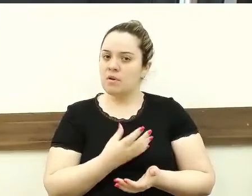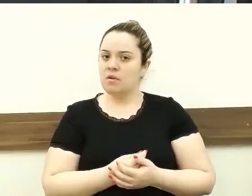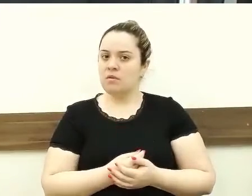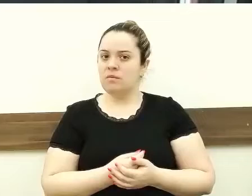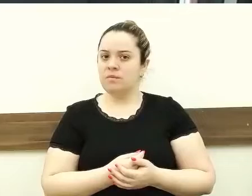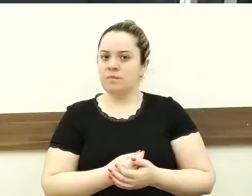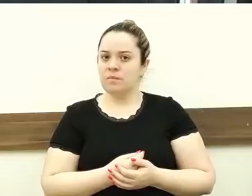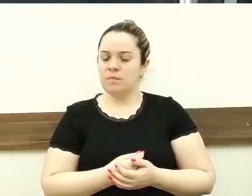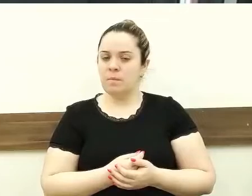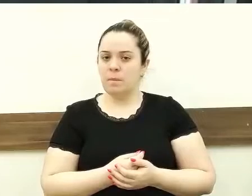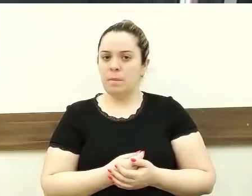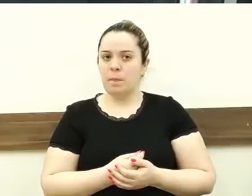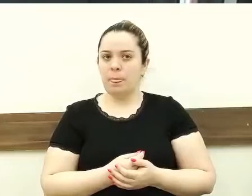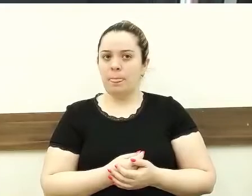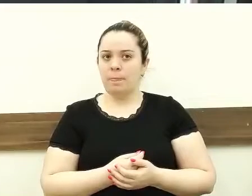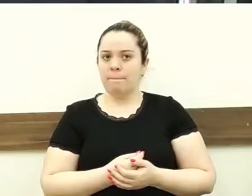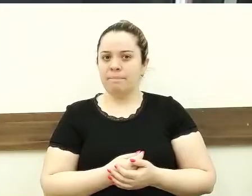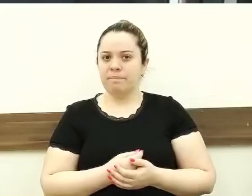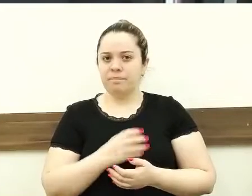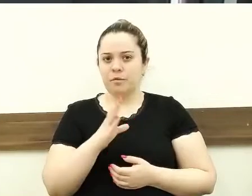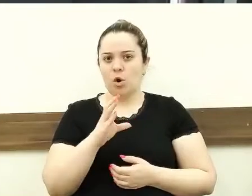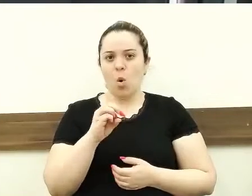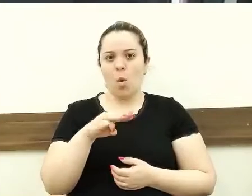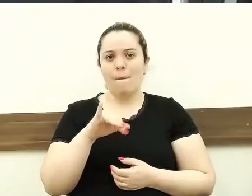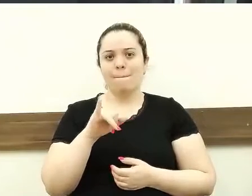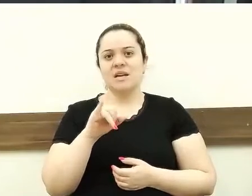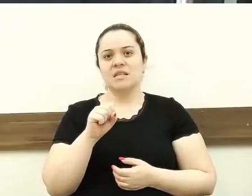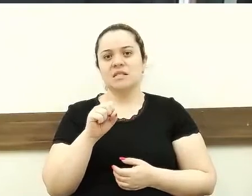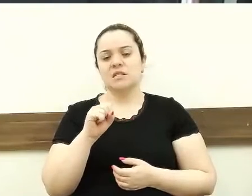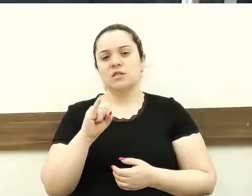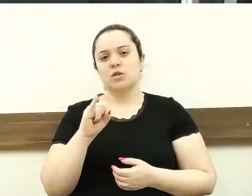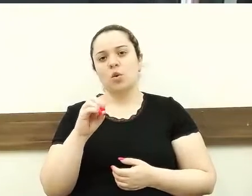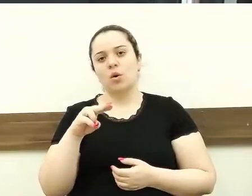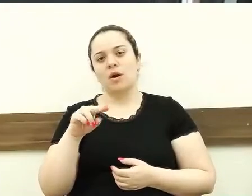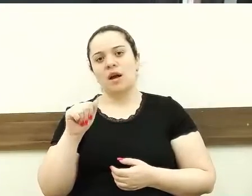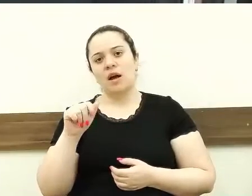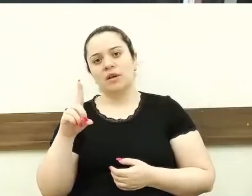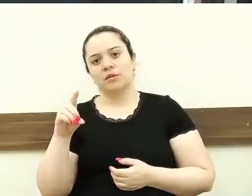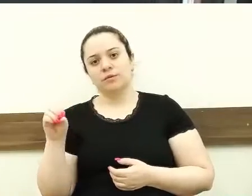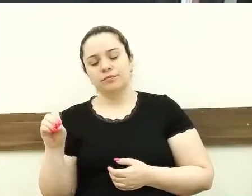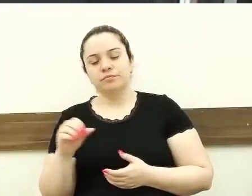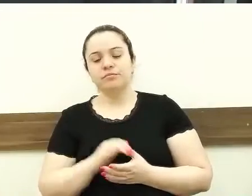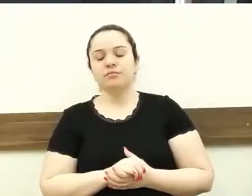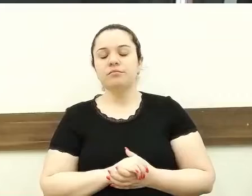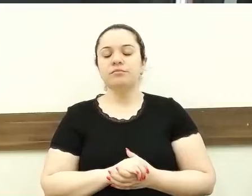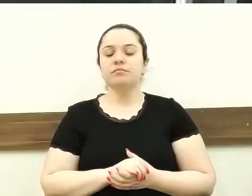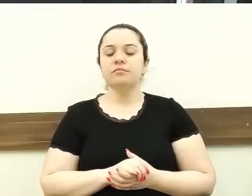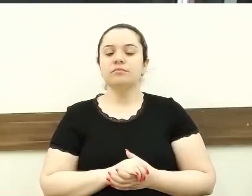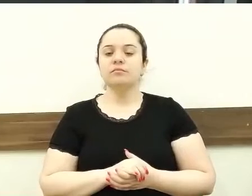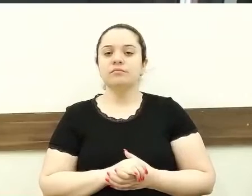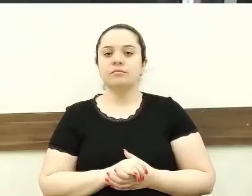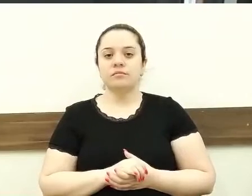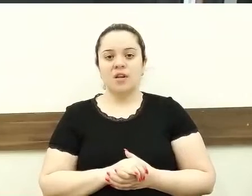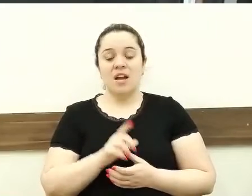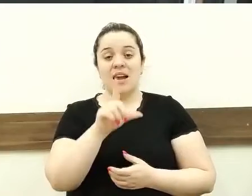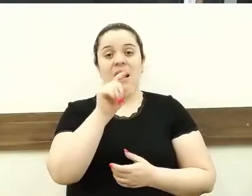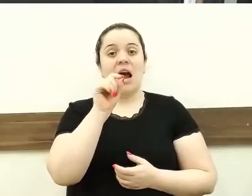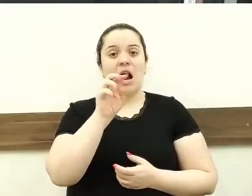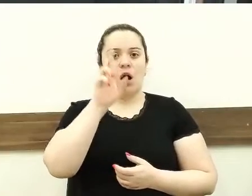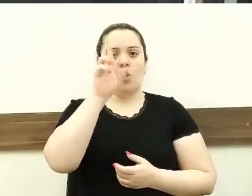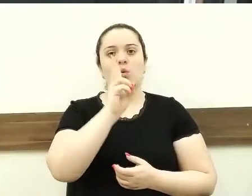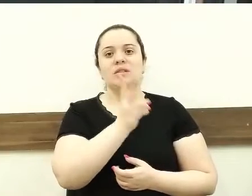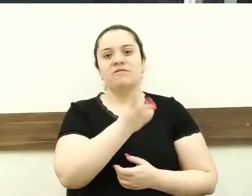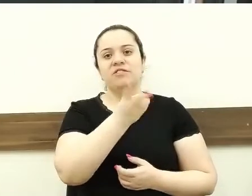efetivos, infelizmente, ainda tem alguns que sofrem com um salário pequeno, mas, Vossa Excelência falou,